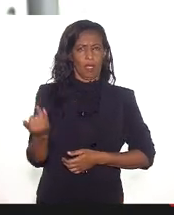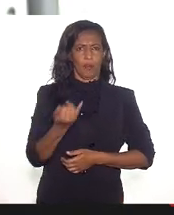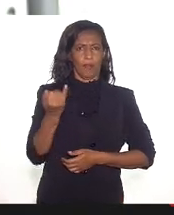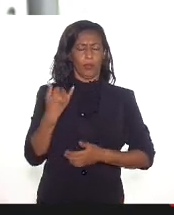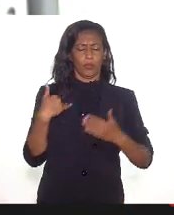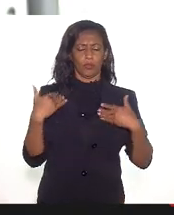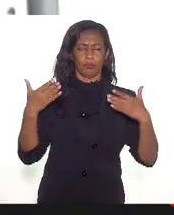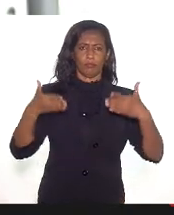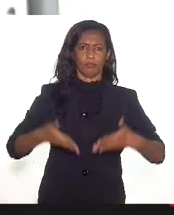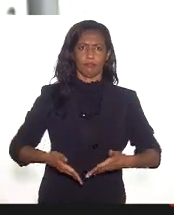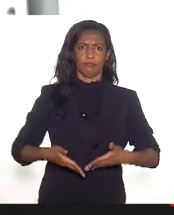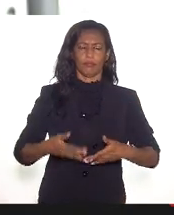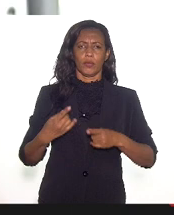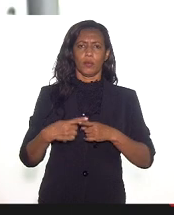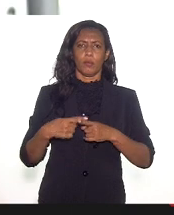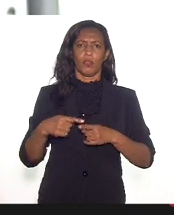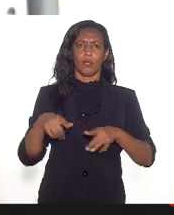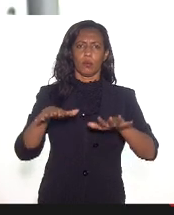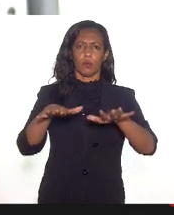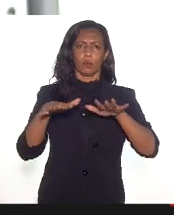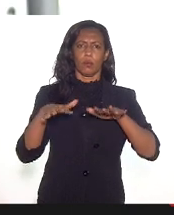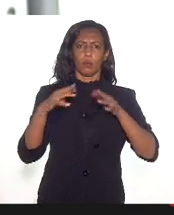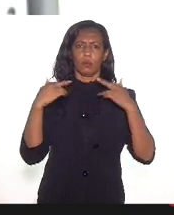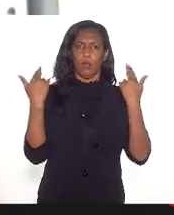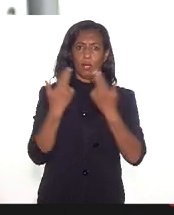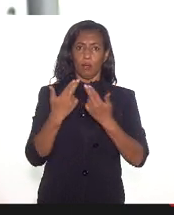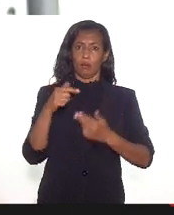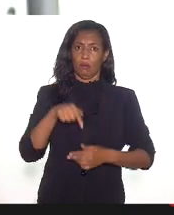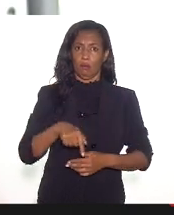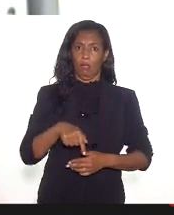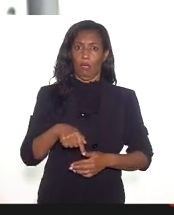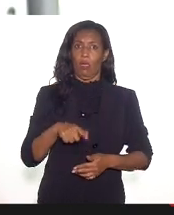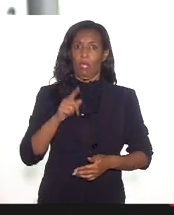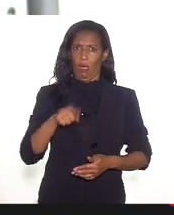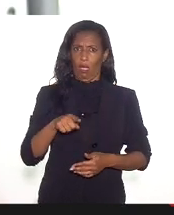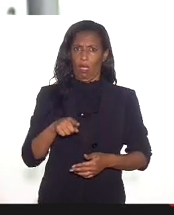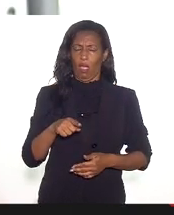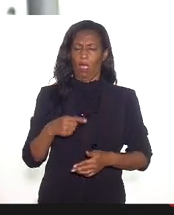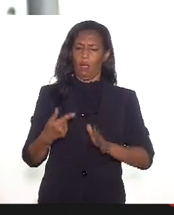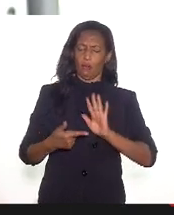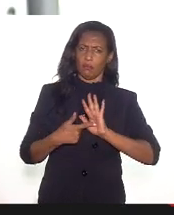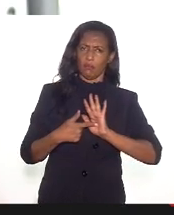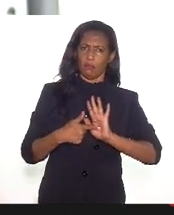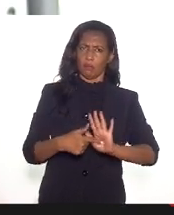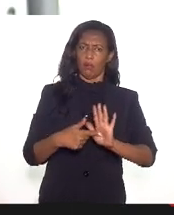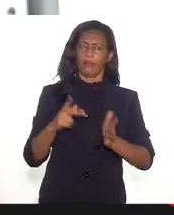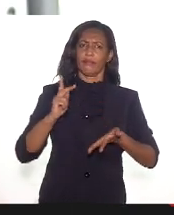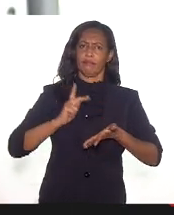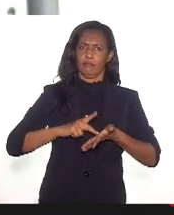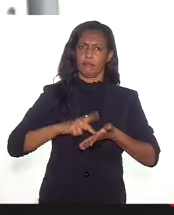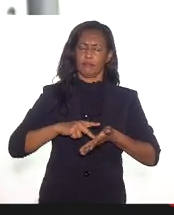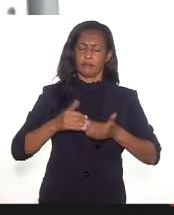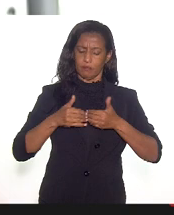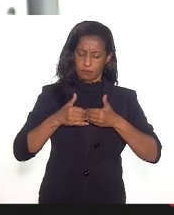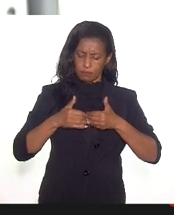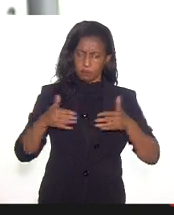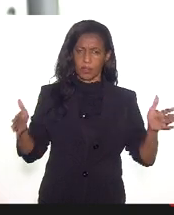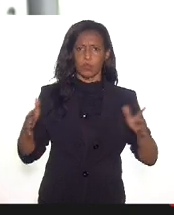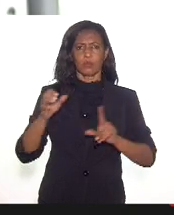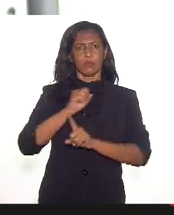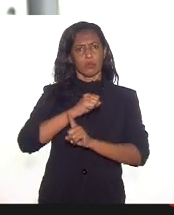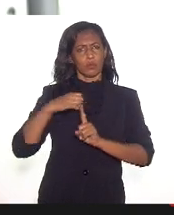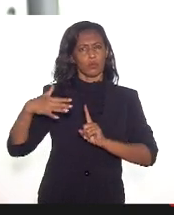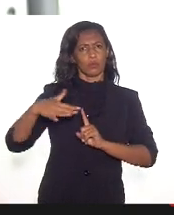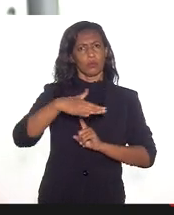aqui porque uma audiência como essa é também uma prestação de contas, é uma abertura para a sociedade